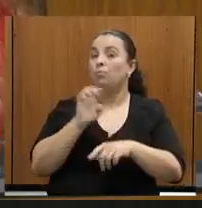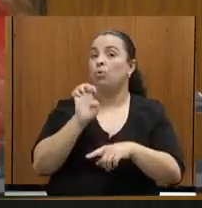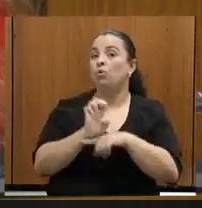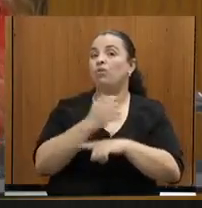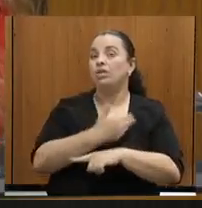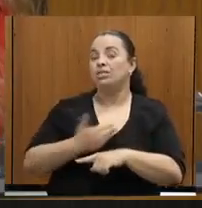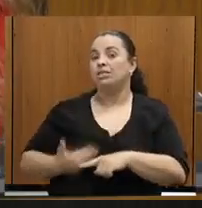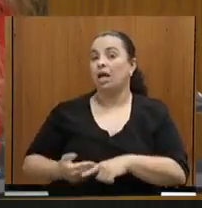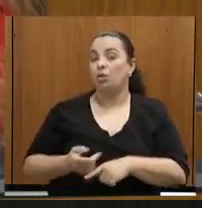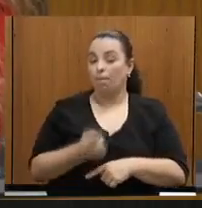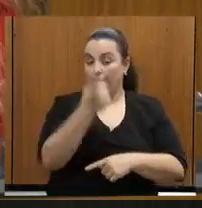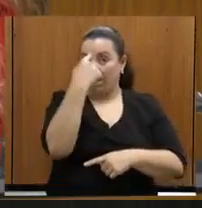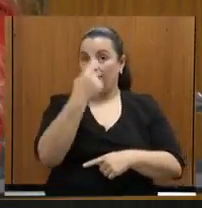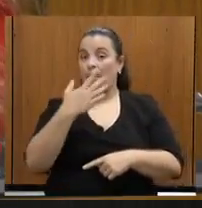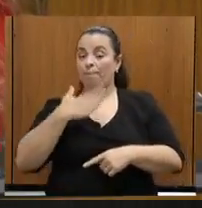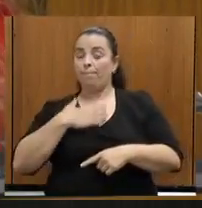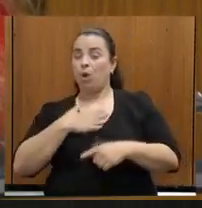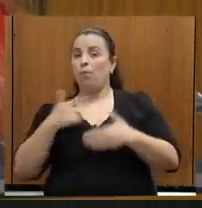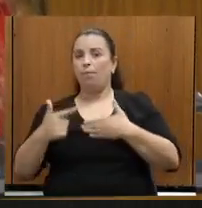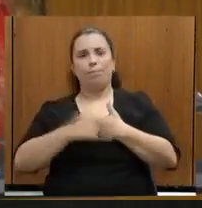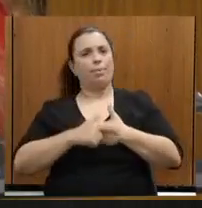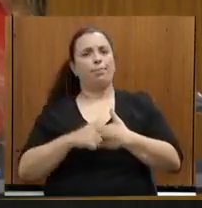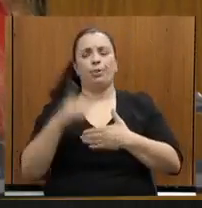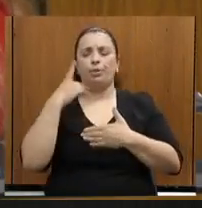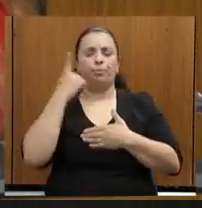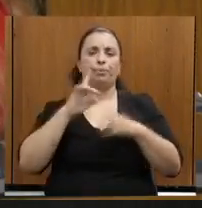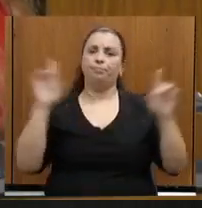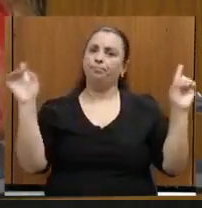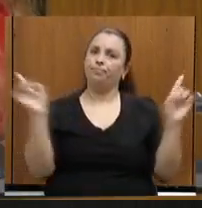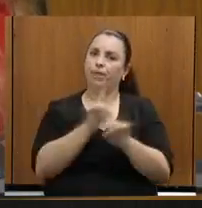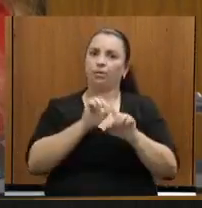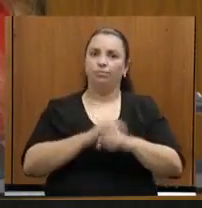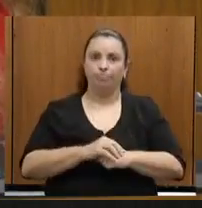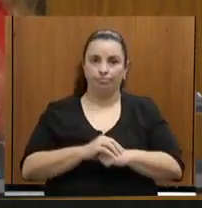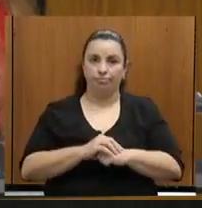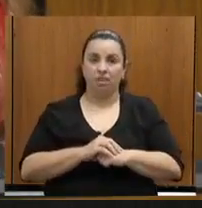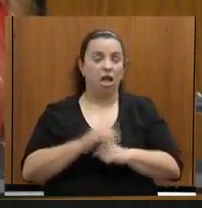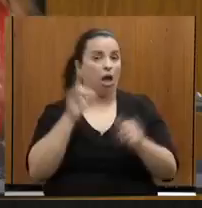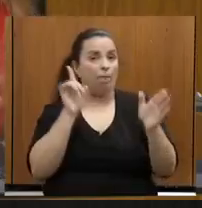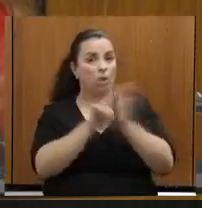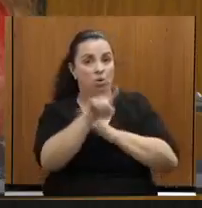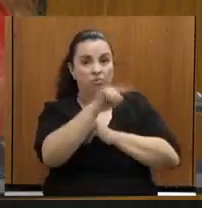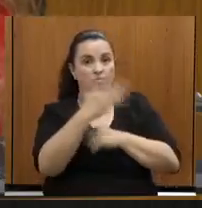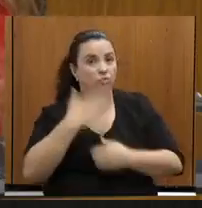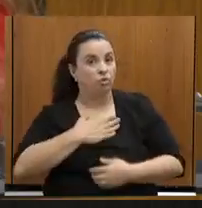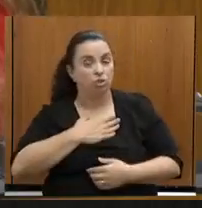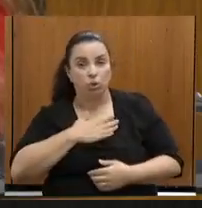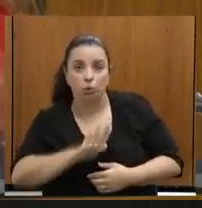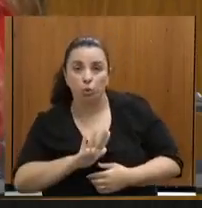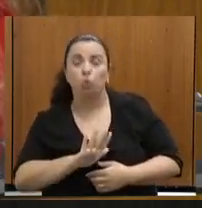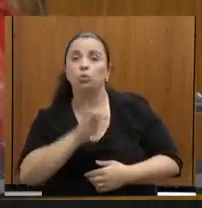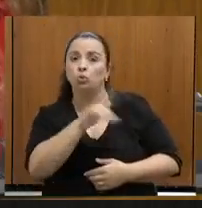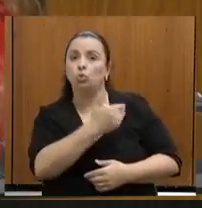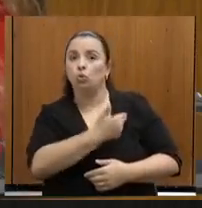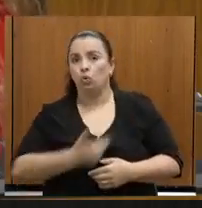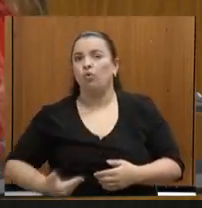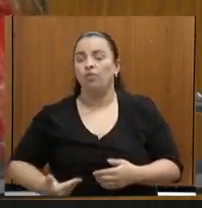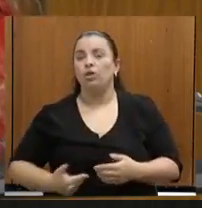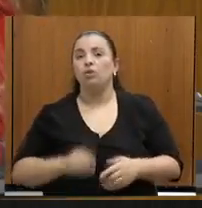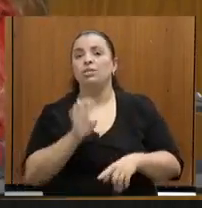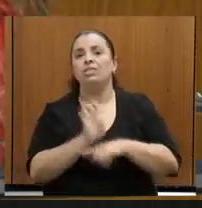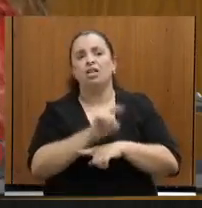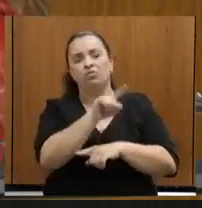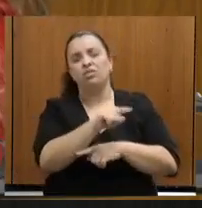do deputado. Reiteradamente, quando as perguntas desagradam aos representantes do governo do Estado, eu sofro isso aqui.